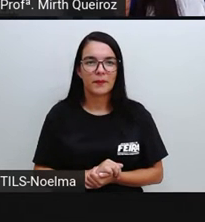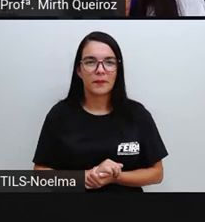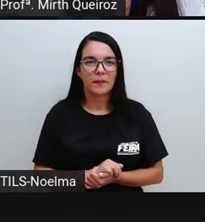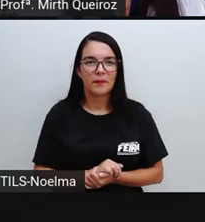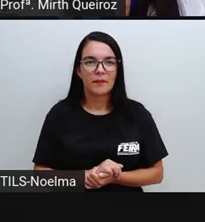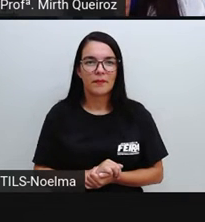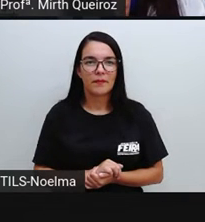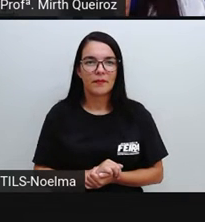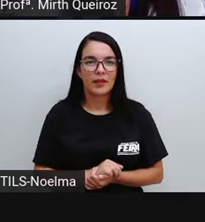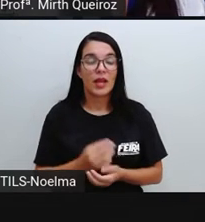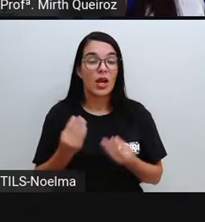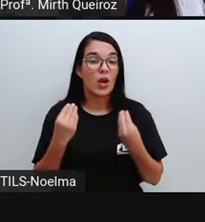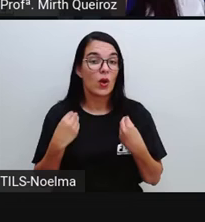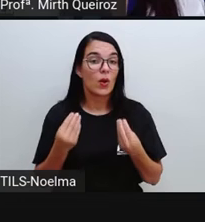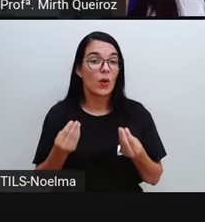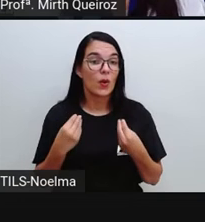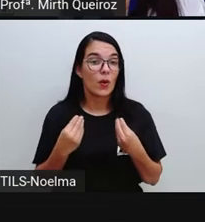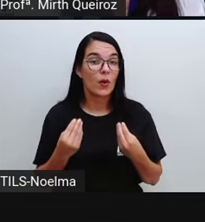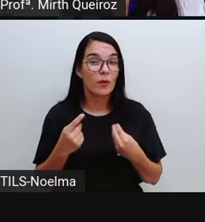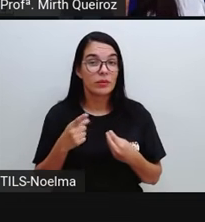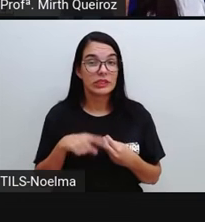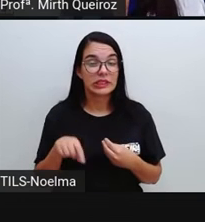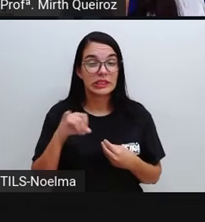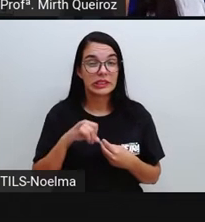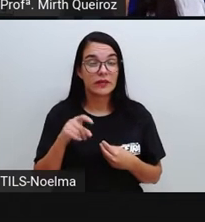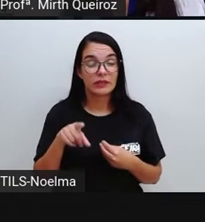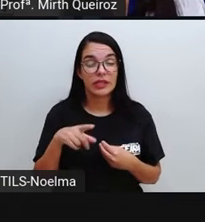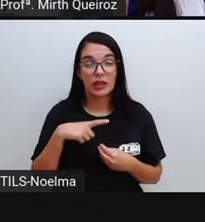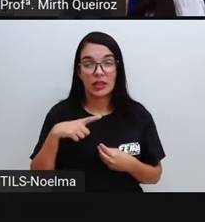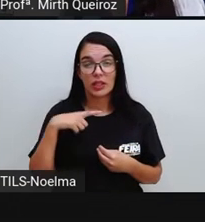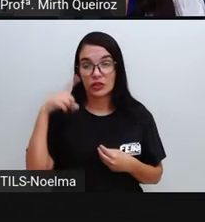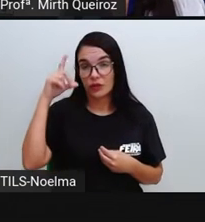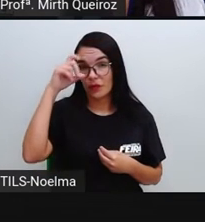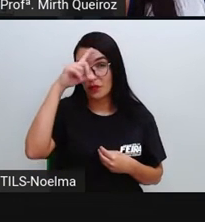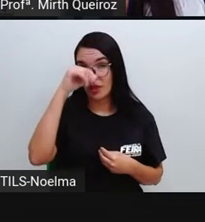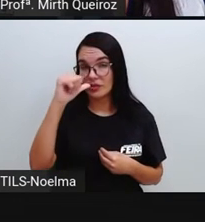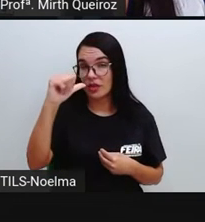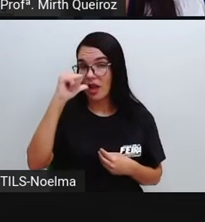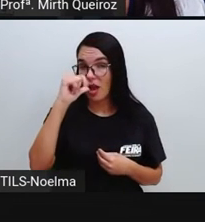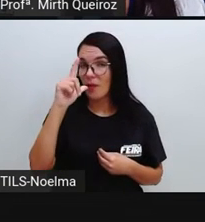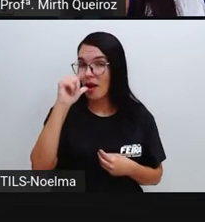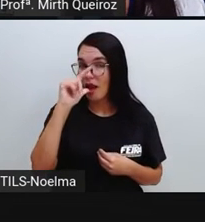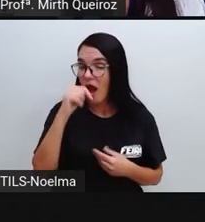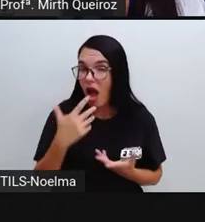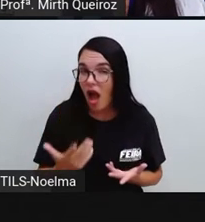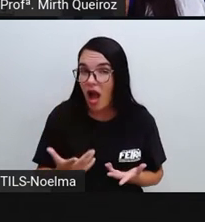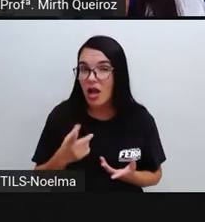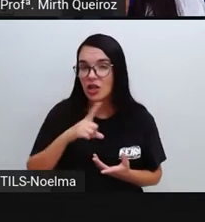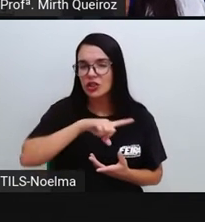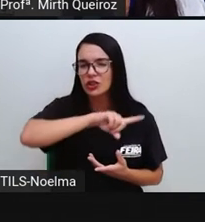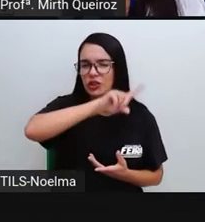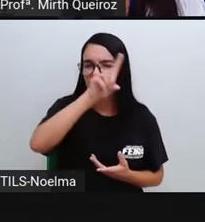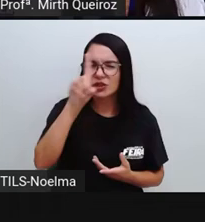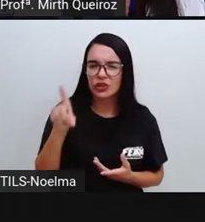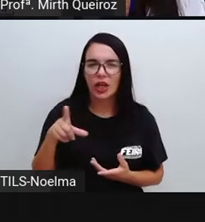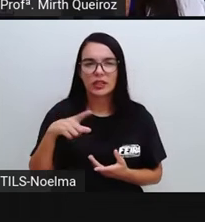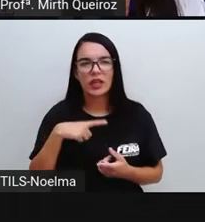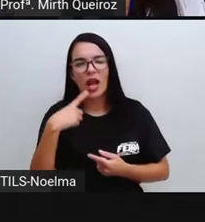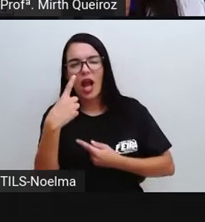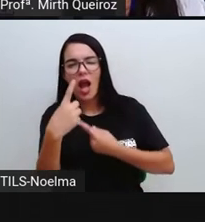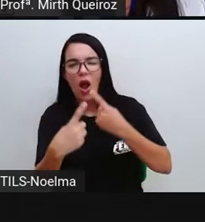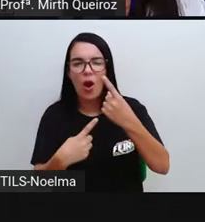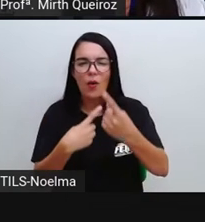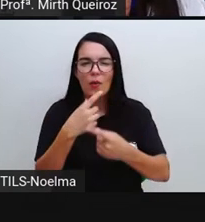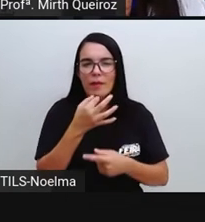Certo? E Para quem tem Dificuldade De beber água Durante o dia Eu trouxe aqui Algumas